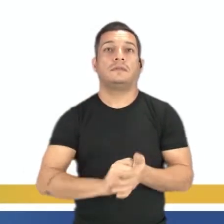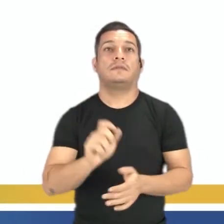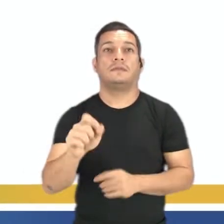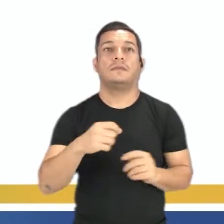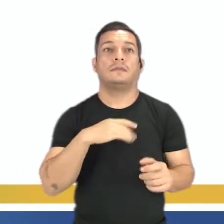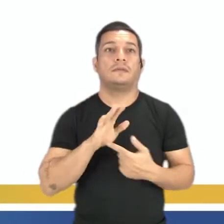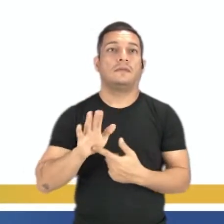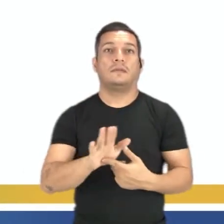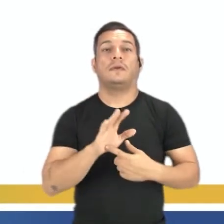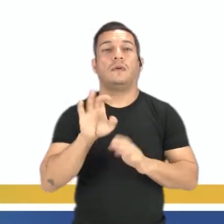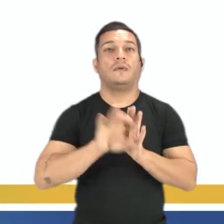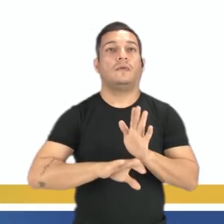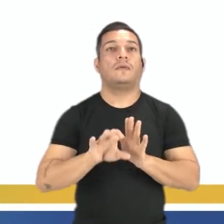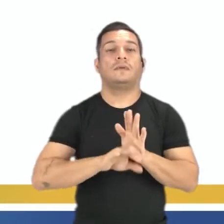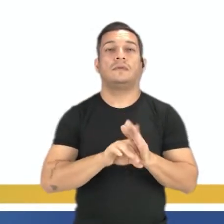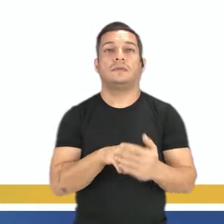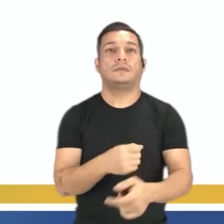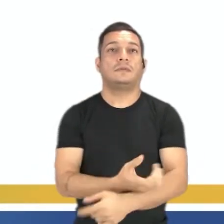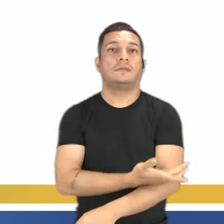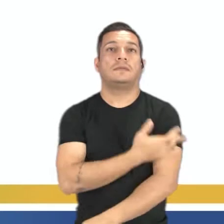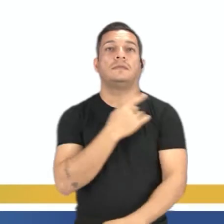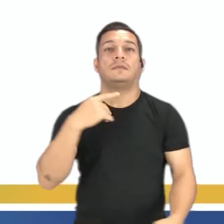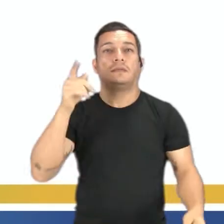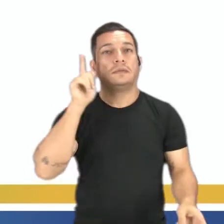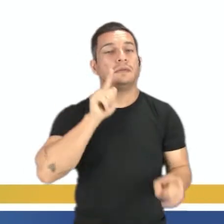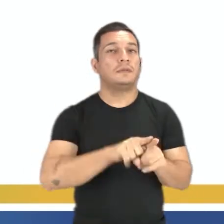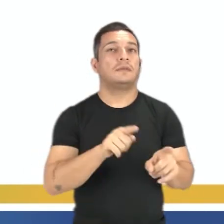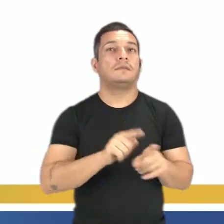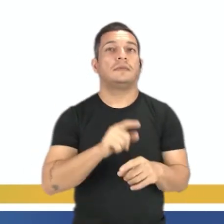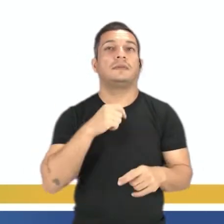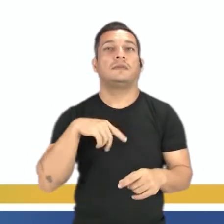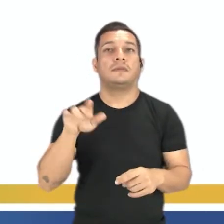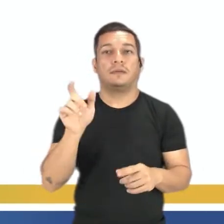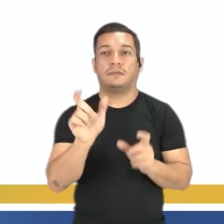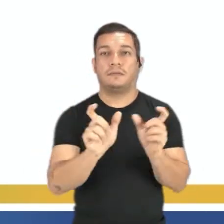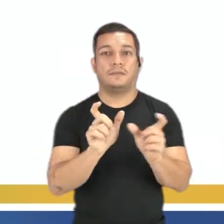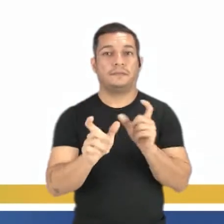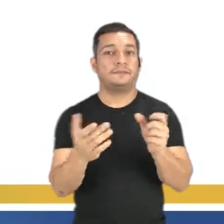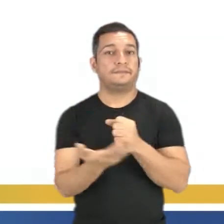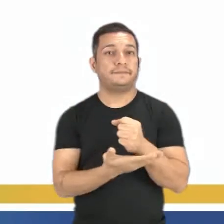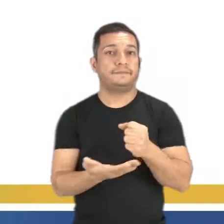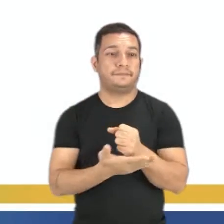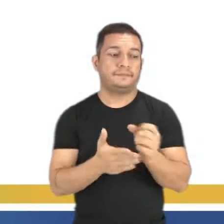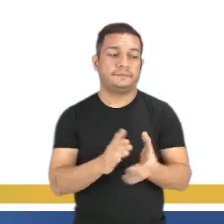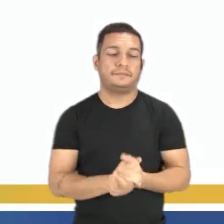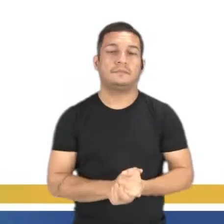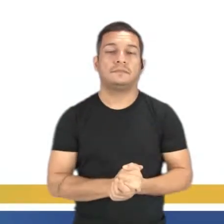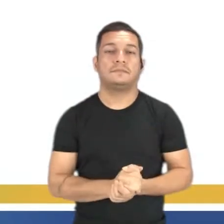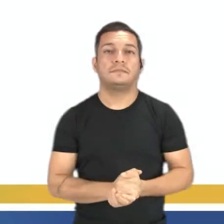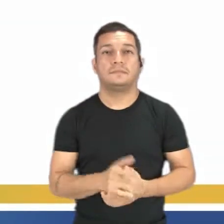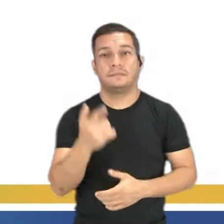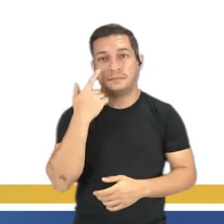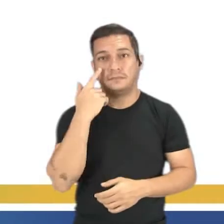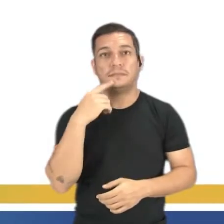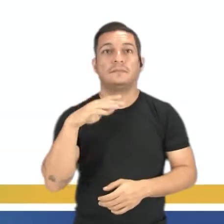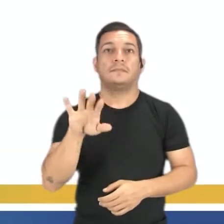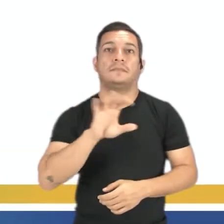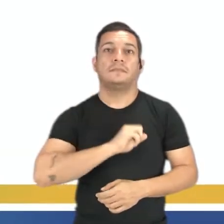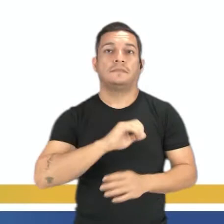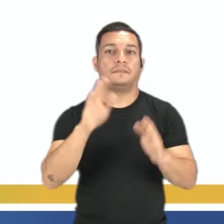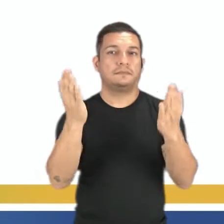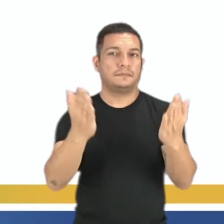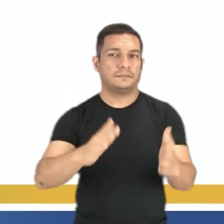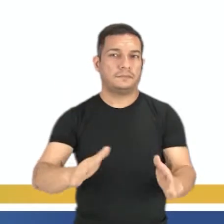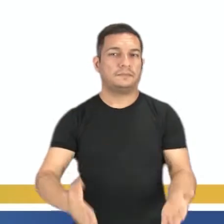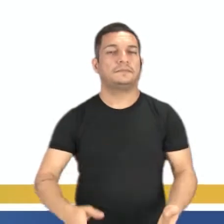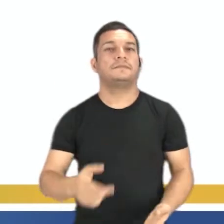sugerir conteúdos emotivos e intuitivos por meio das palavras. Olha no anúncio, ame suas